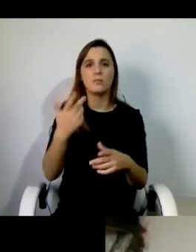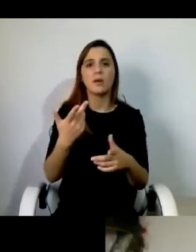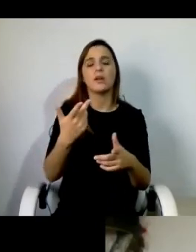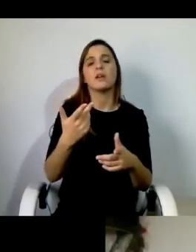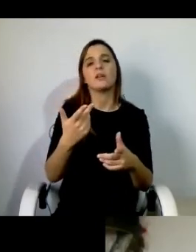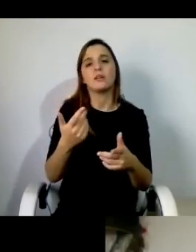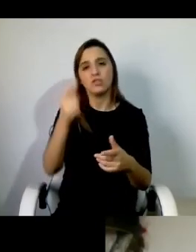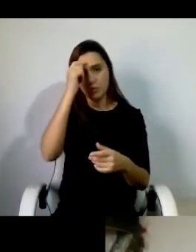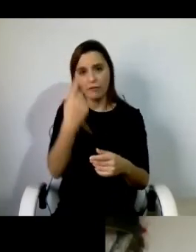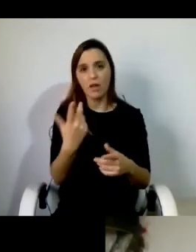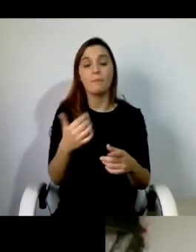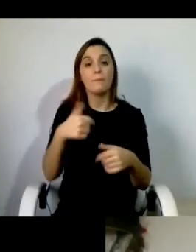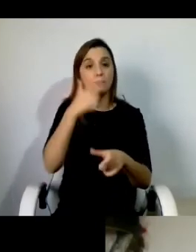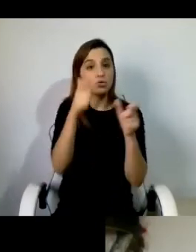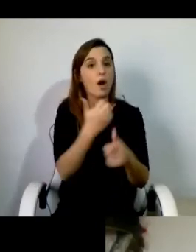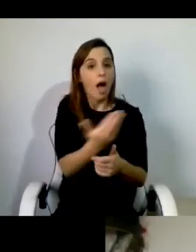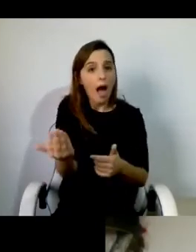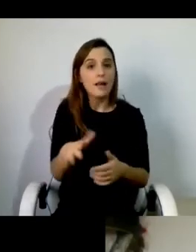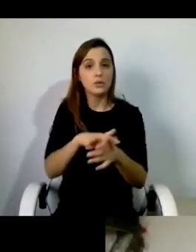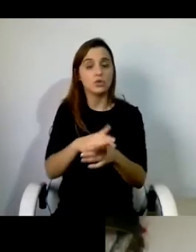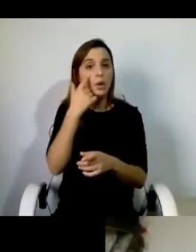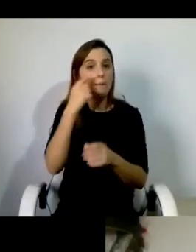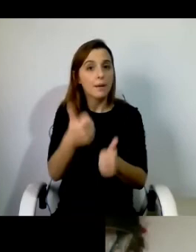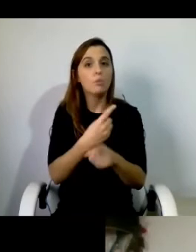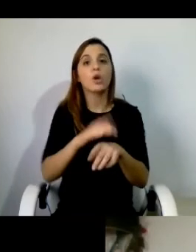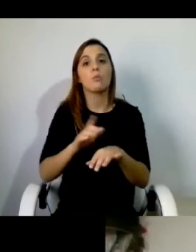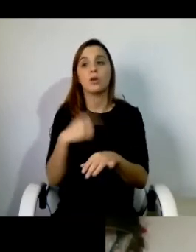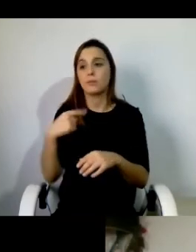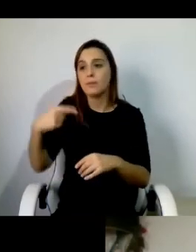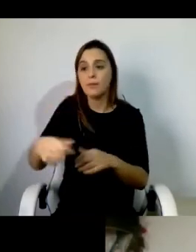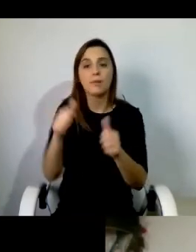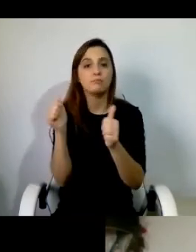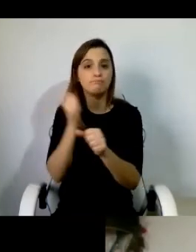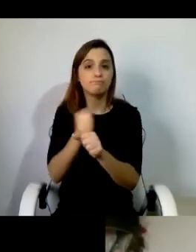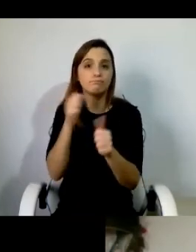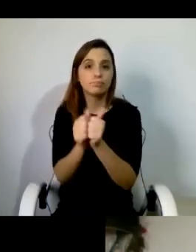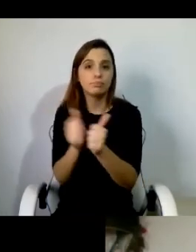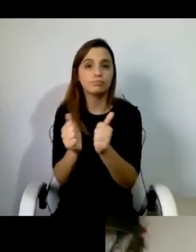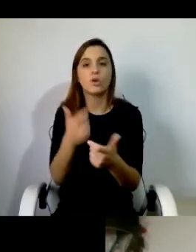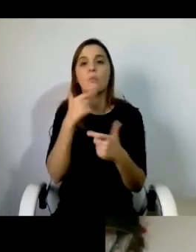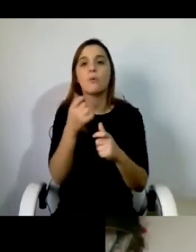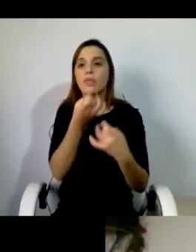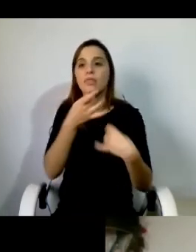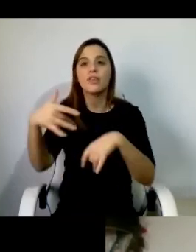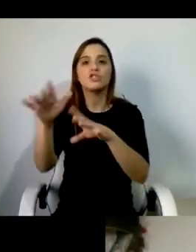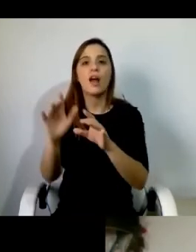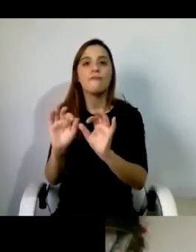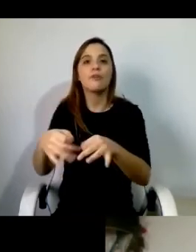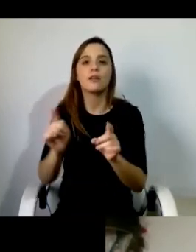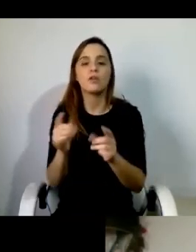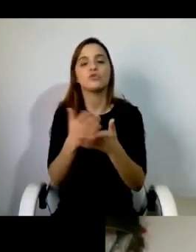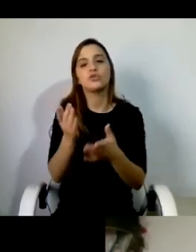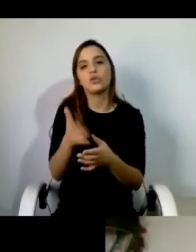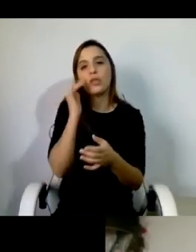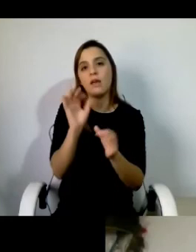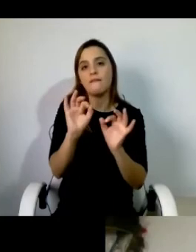conhecemos bem a sua situação porque trabalhamos com elas todos os dias por isso não podemos deixá-la de fora desta equação deixar uma nota final só para vos